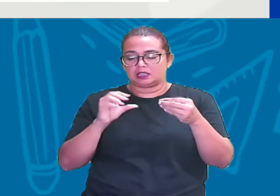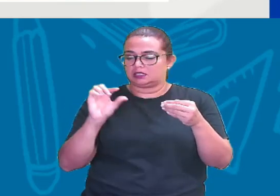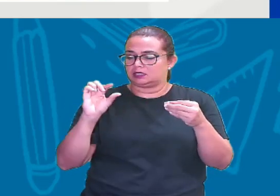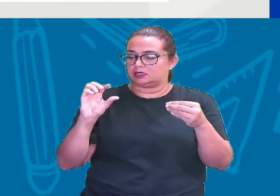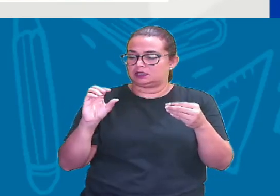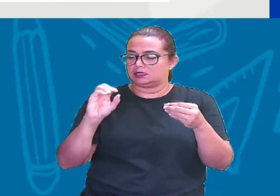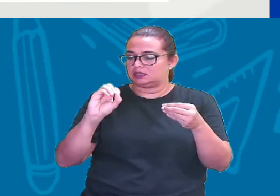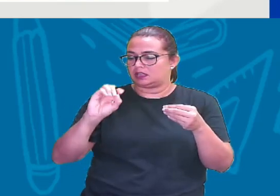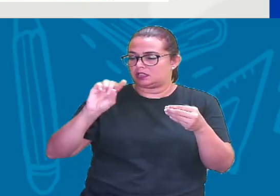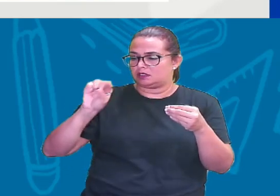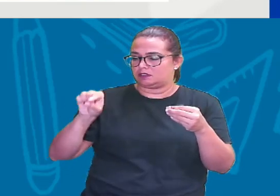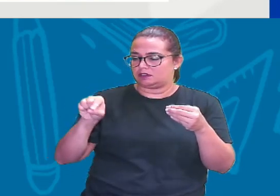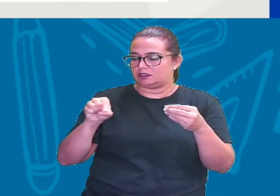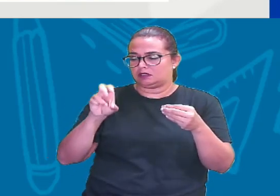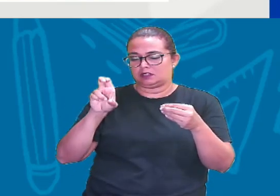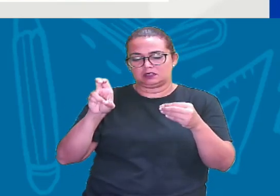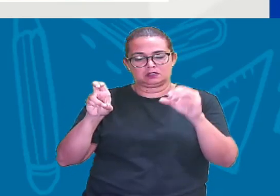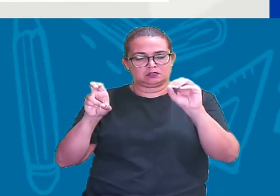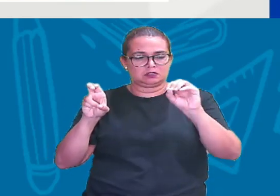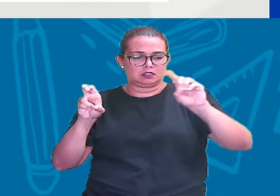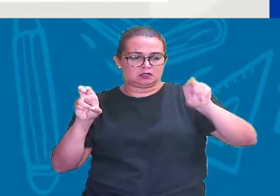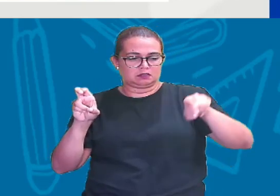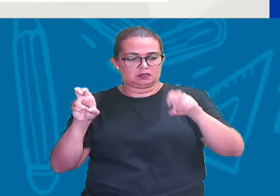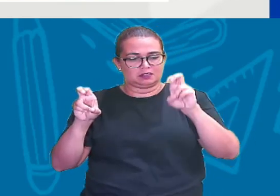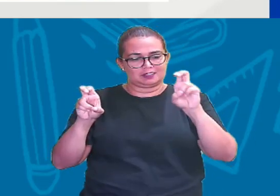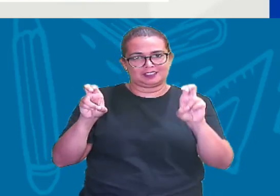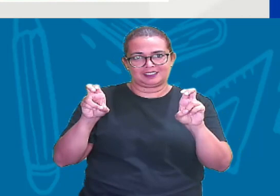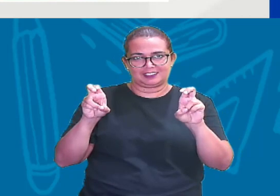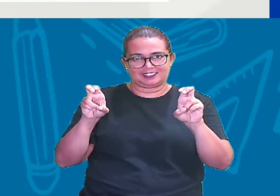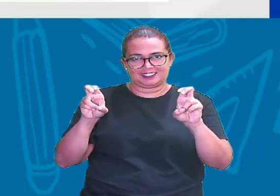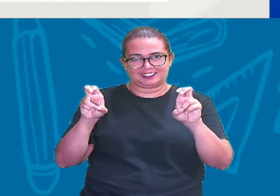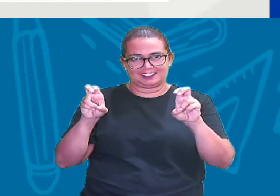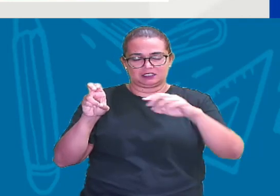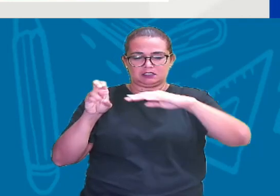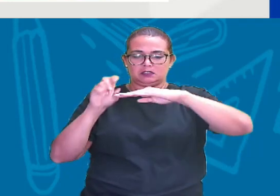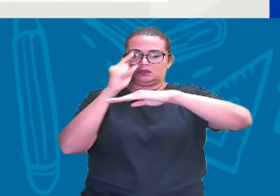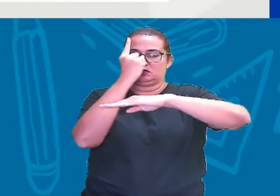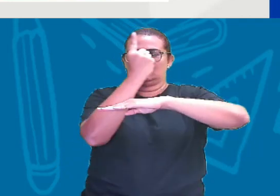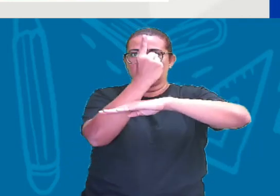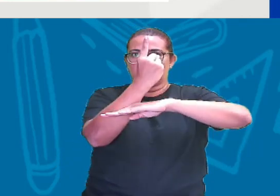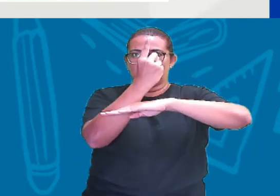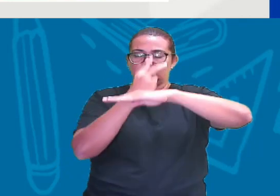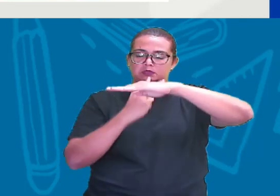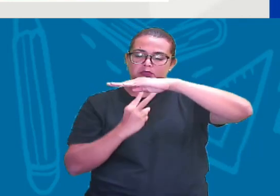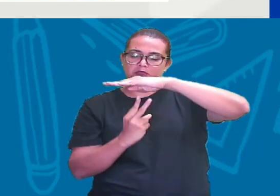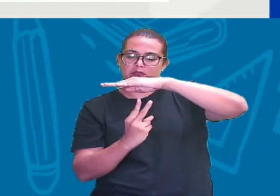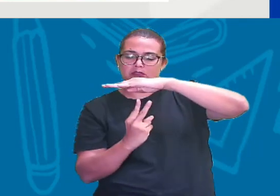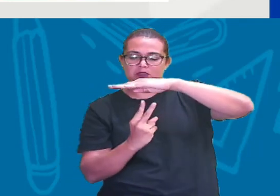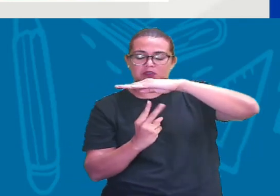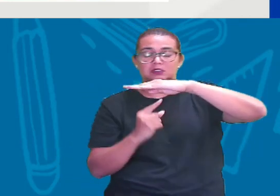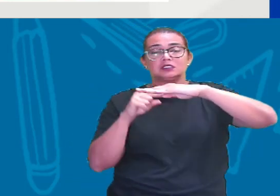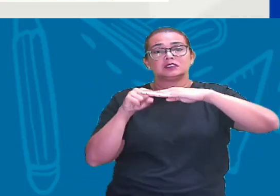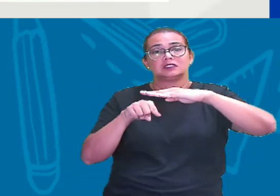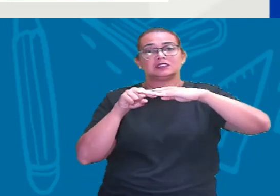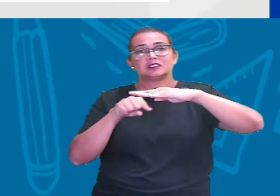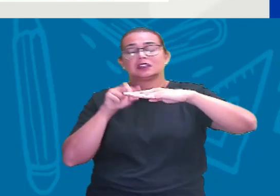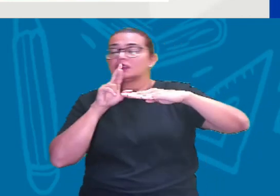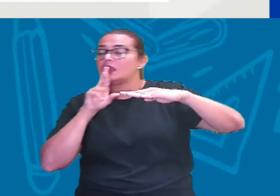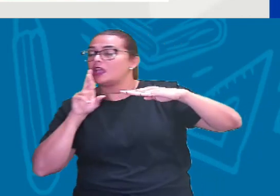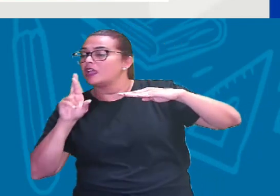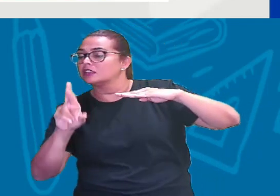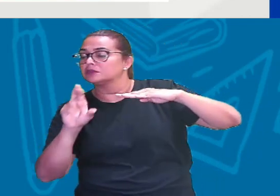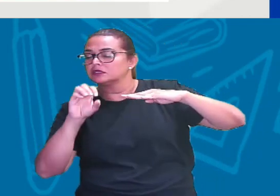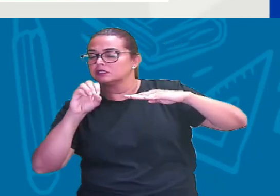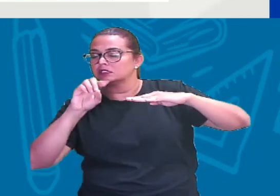que é 0,5 Então, além da fração 1 sobre 2, nós vamos ter o resultado dessa fração